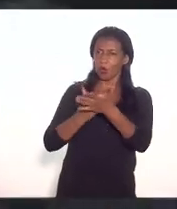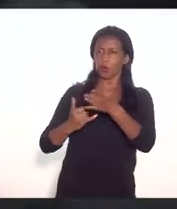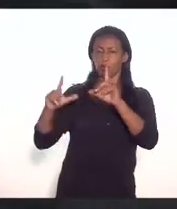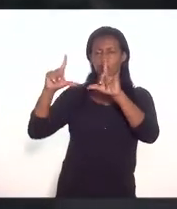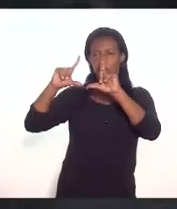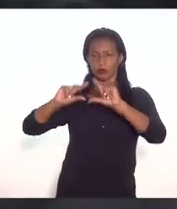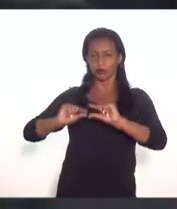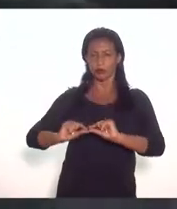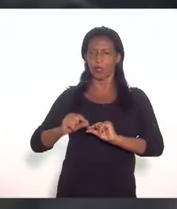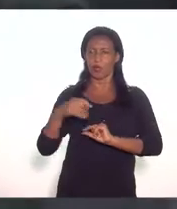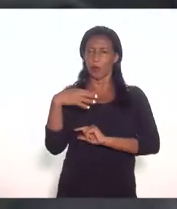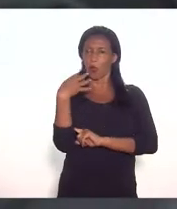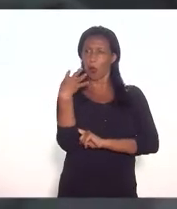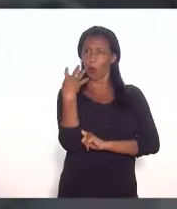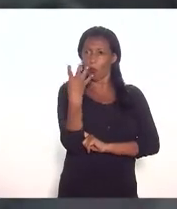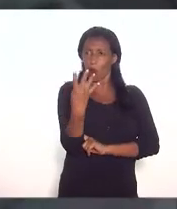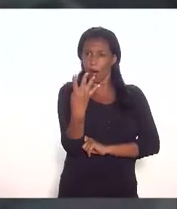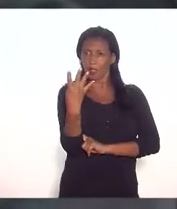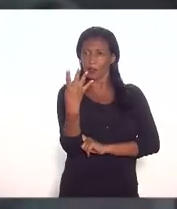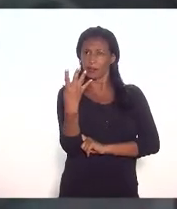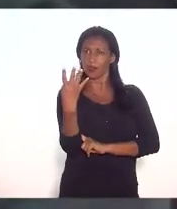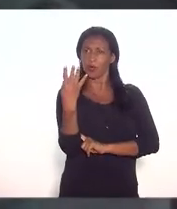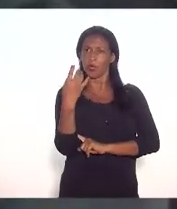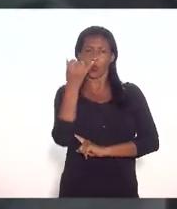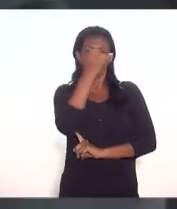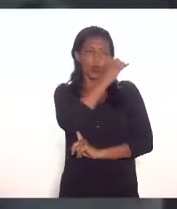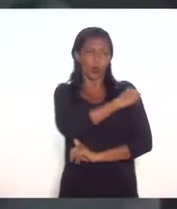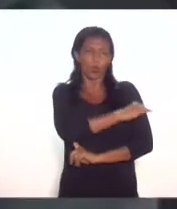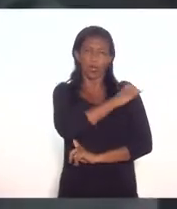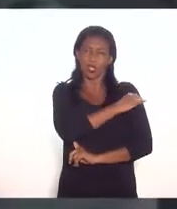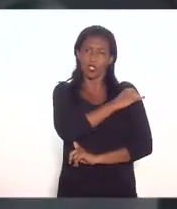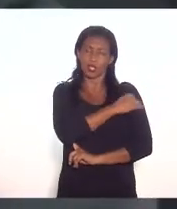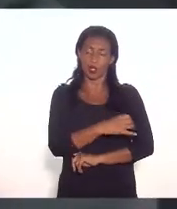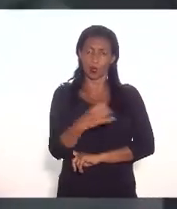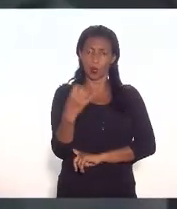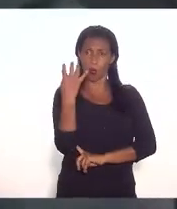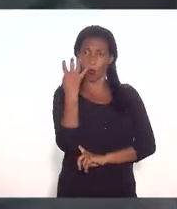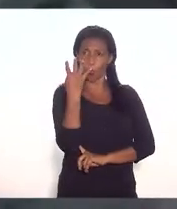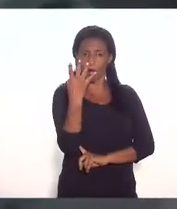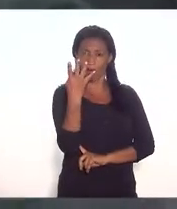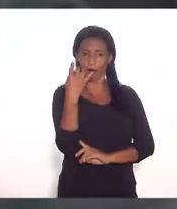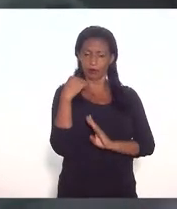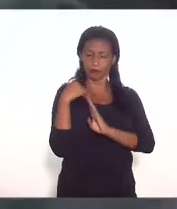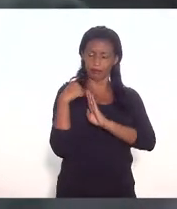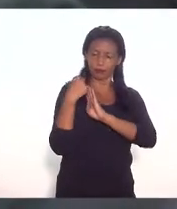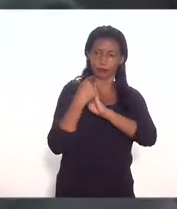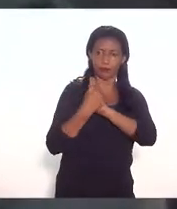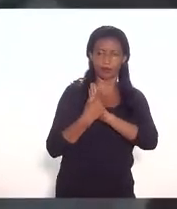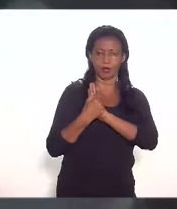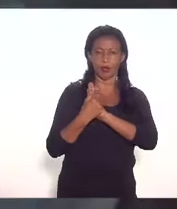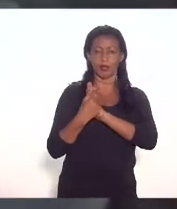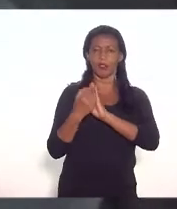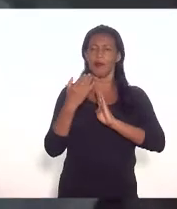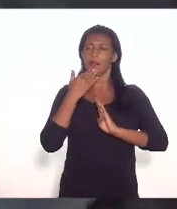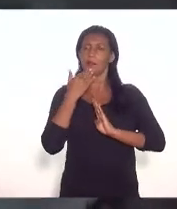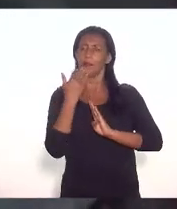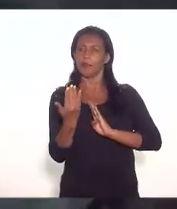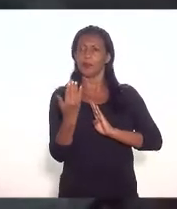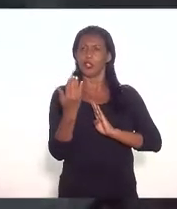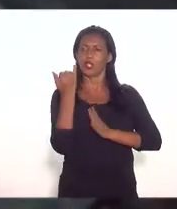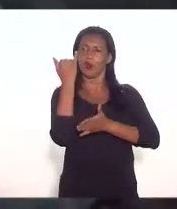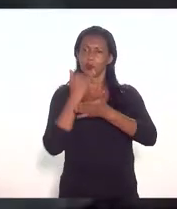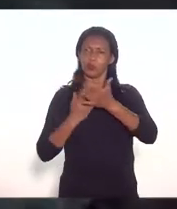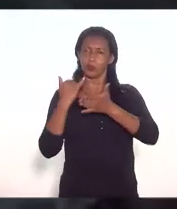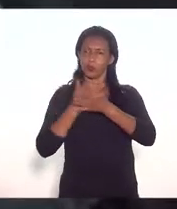por quatro vezes o Rio de Janeiro foi obstruído quatro vezes alguém chegava pedir a vista etc eu me lembro que a certa